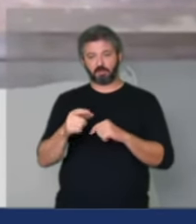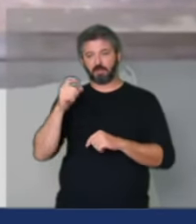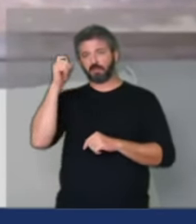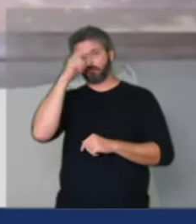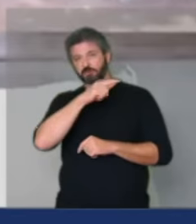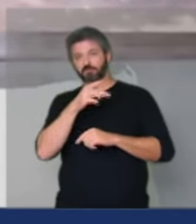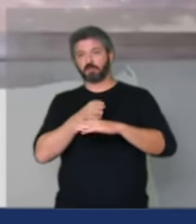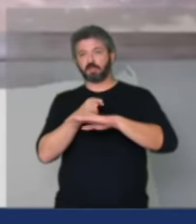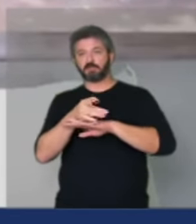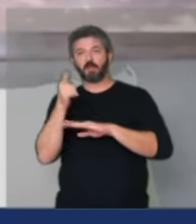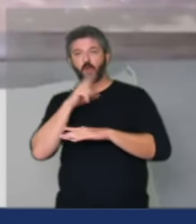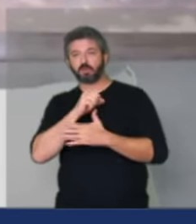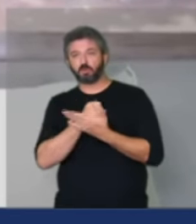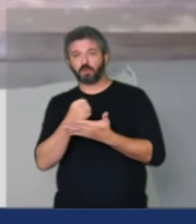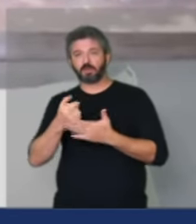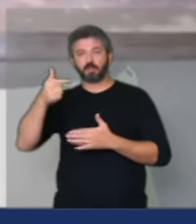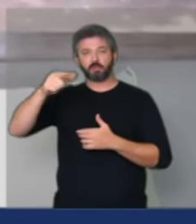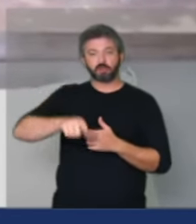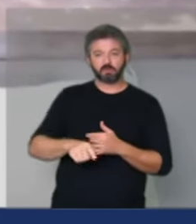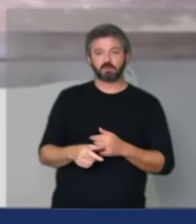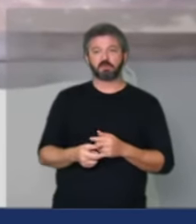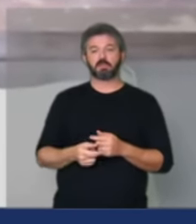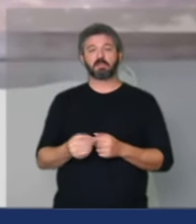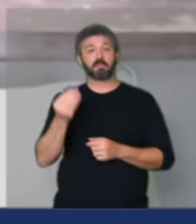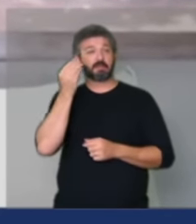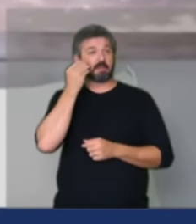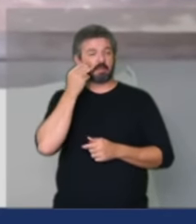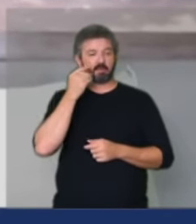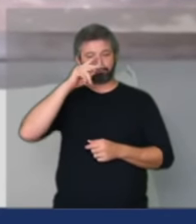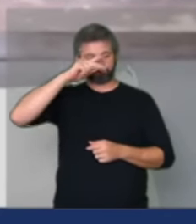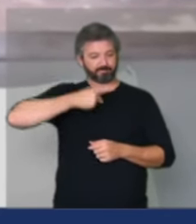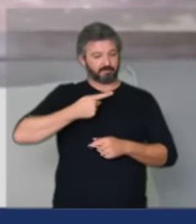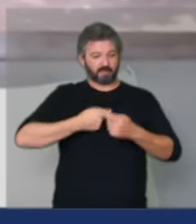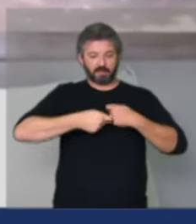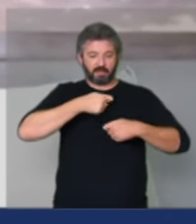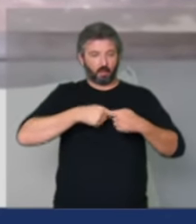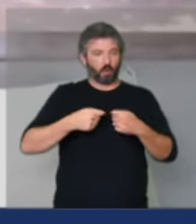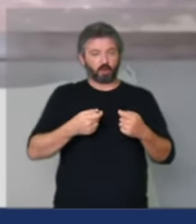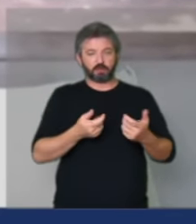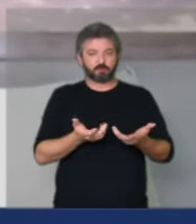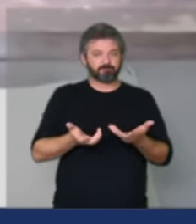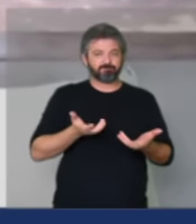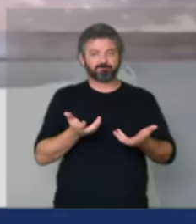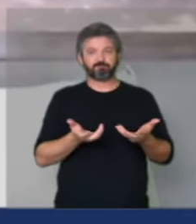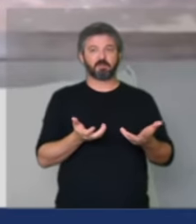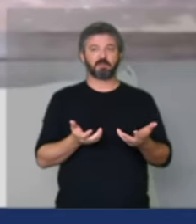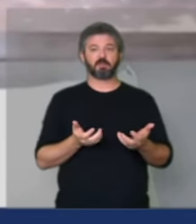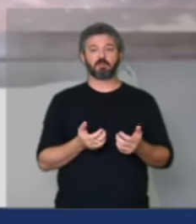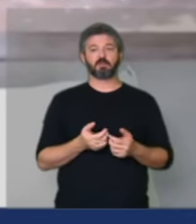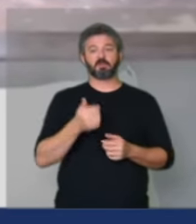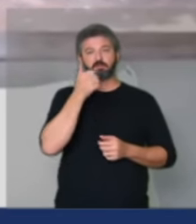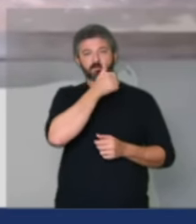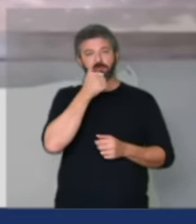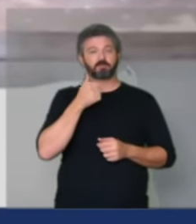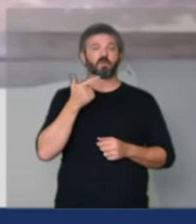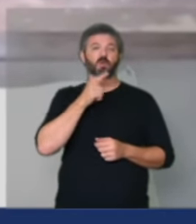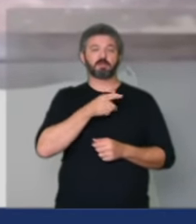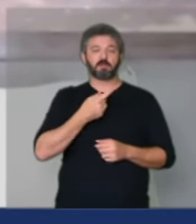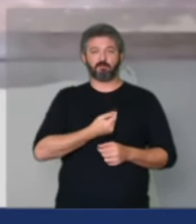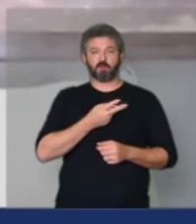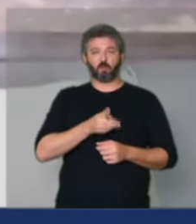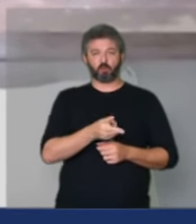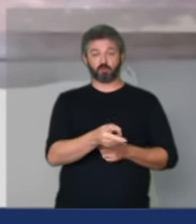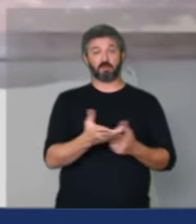trabalho buscam um negócio próprio no pequeno negócio sua sobrevivência nessa